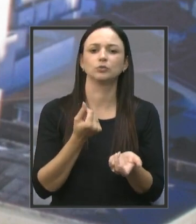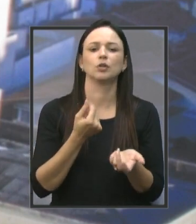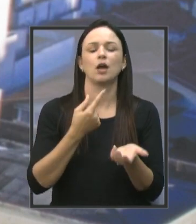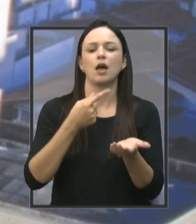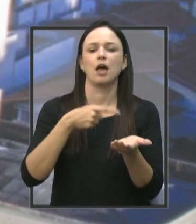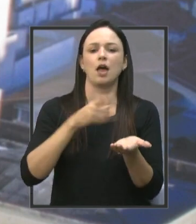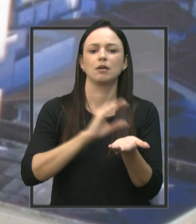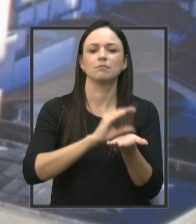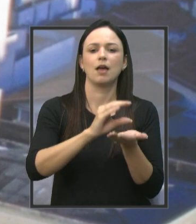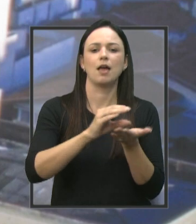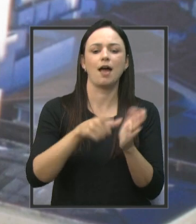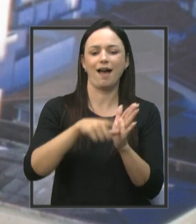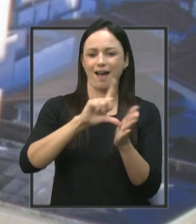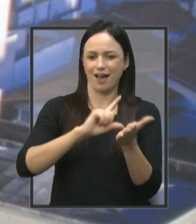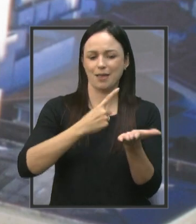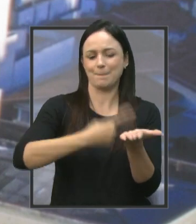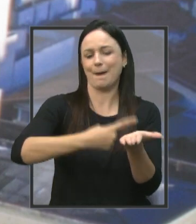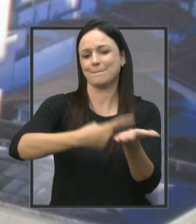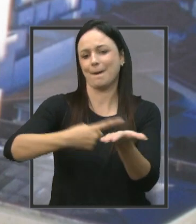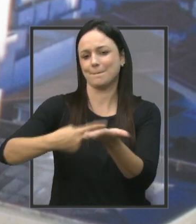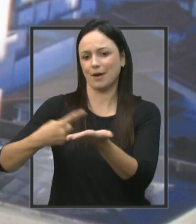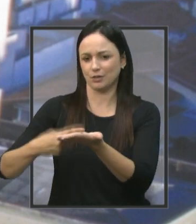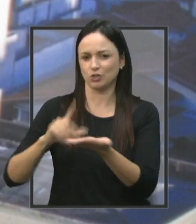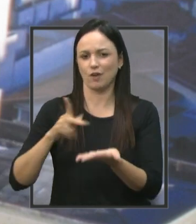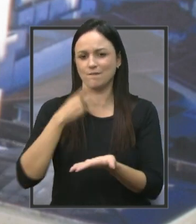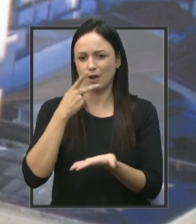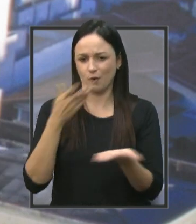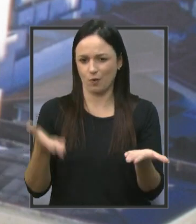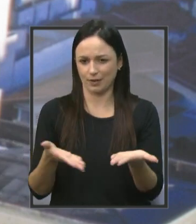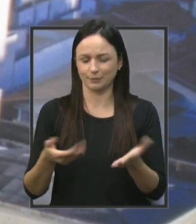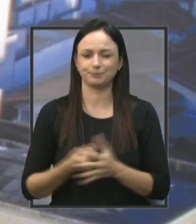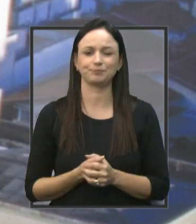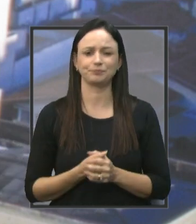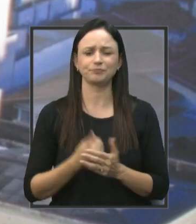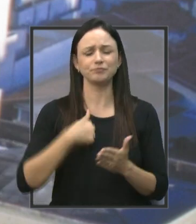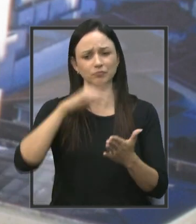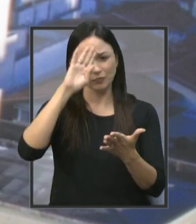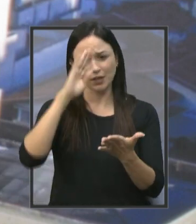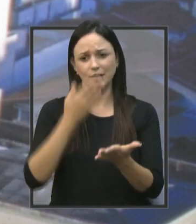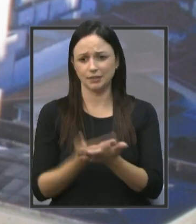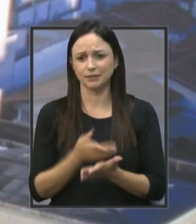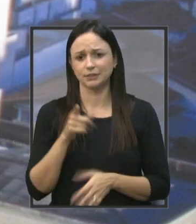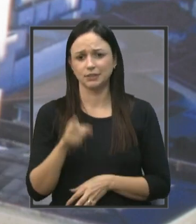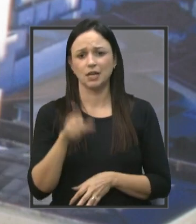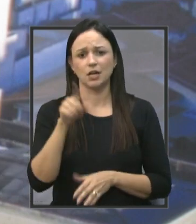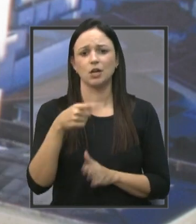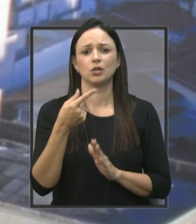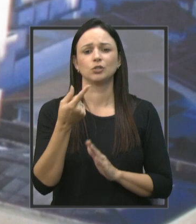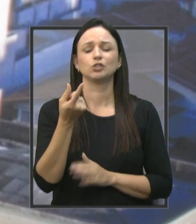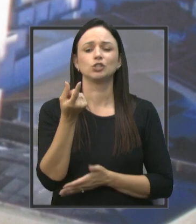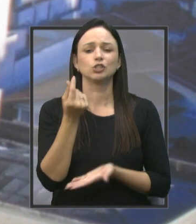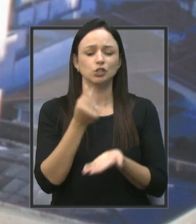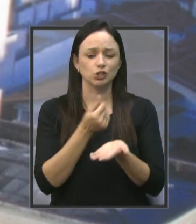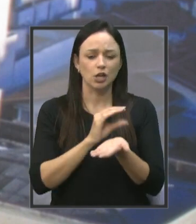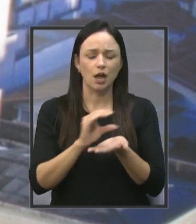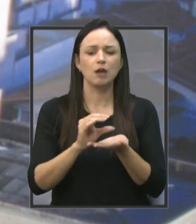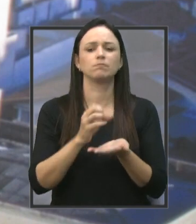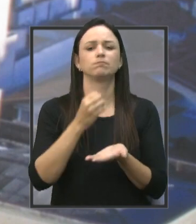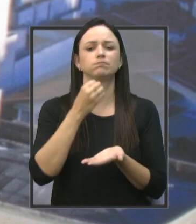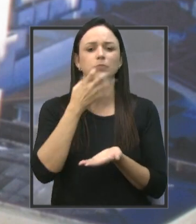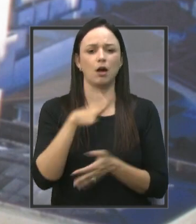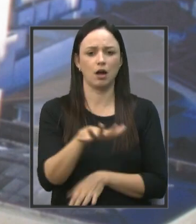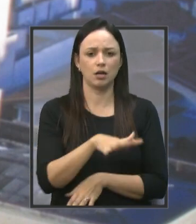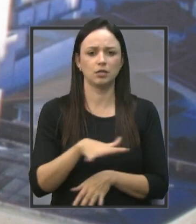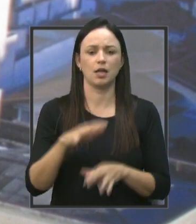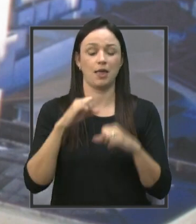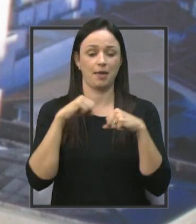emendas anteriores que nós acabamos de citar aqui. Mas eu acredito que é um dinheiro super bem aplicado na parte